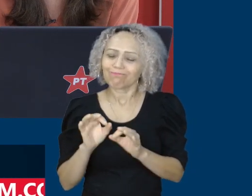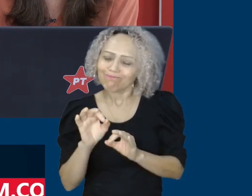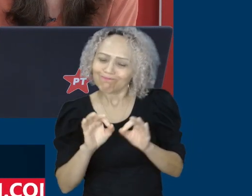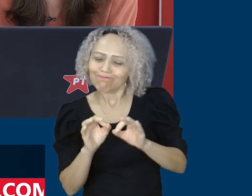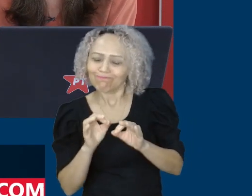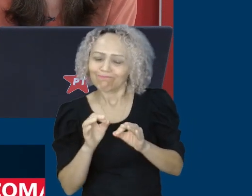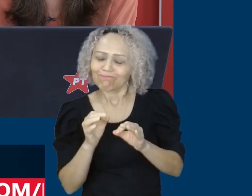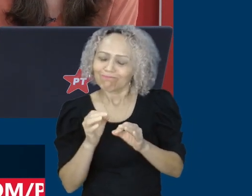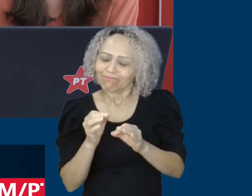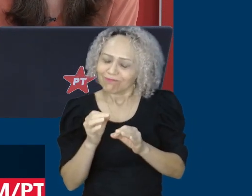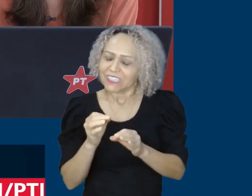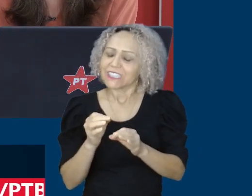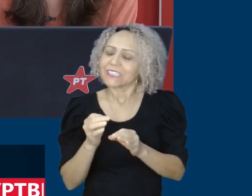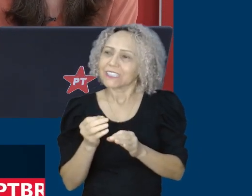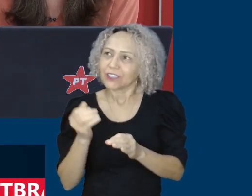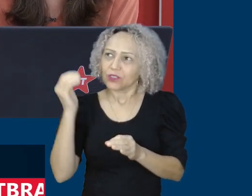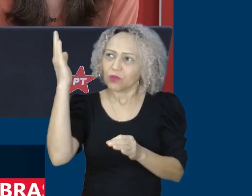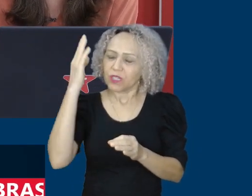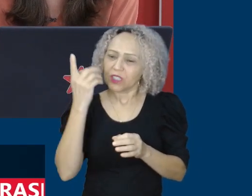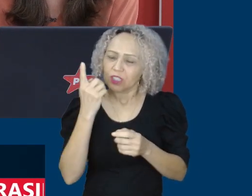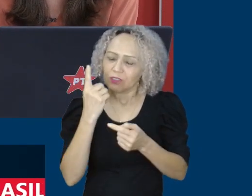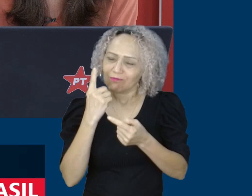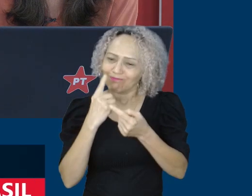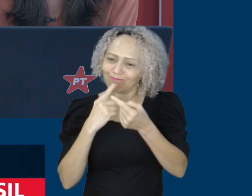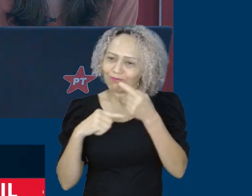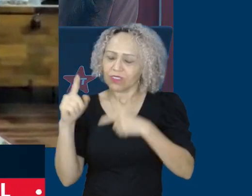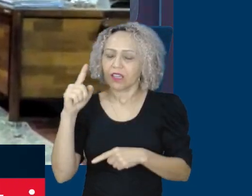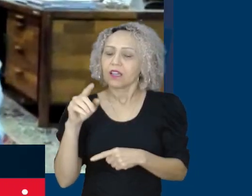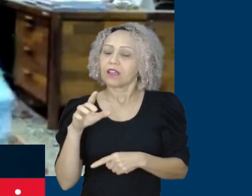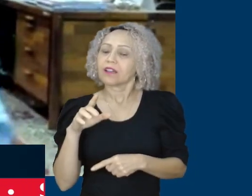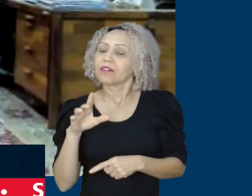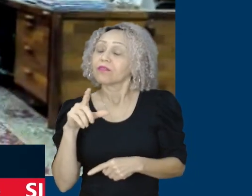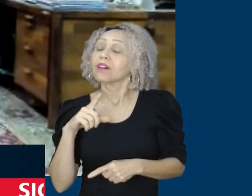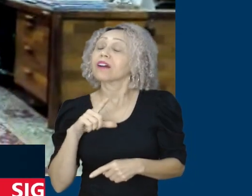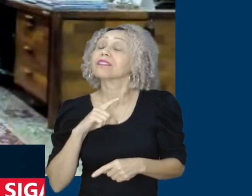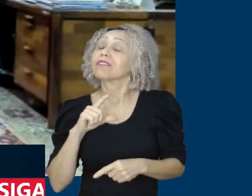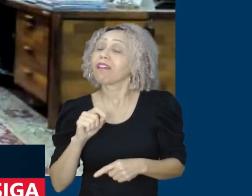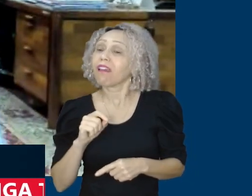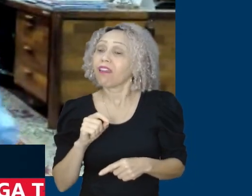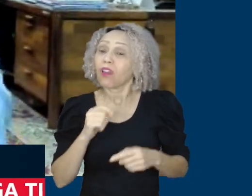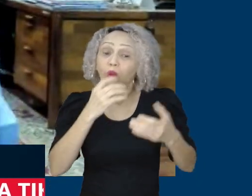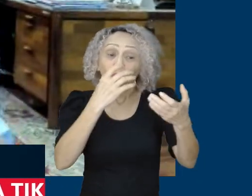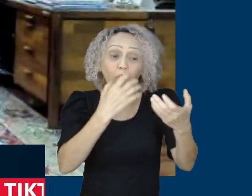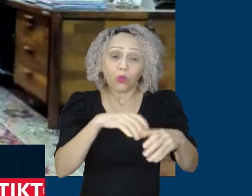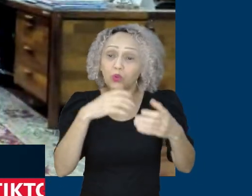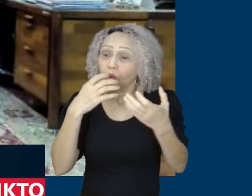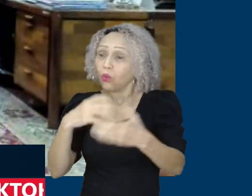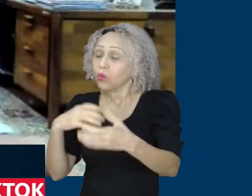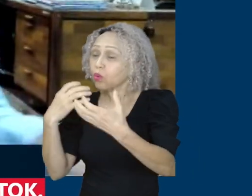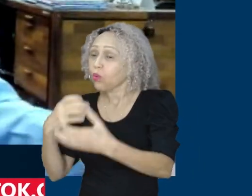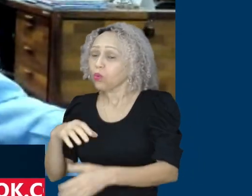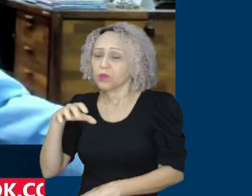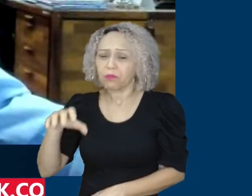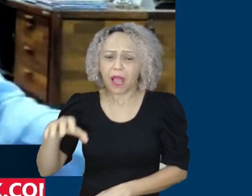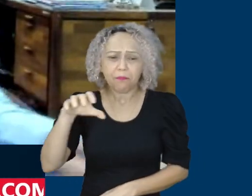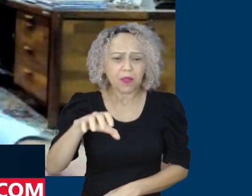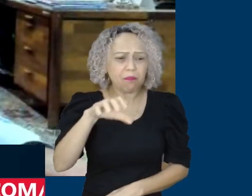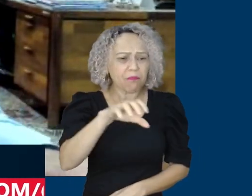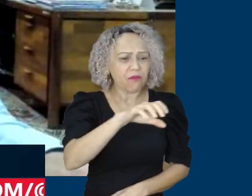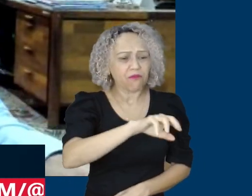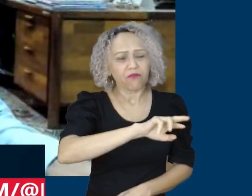concursos acontecendo em várias áreas de governo, o presidente Lula